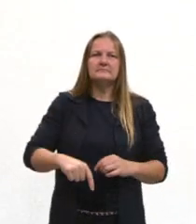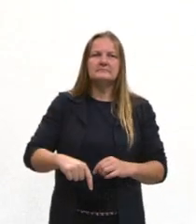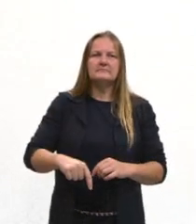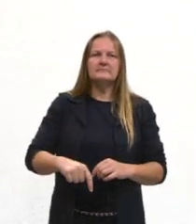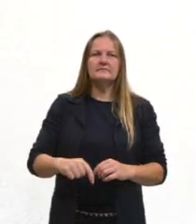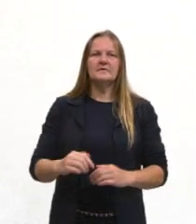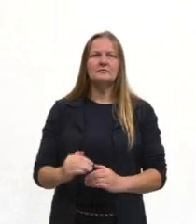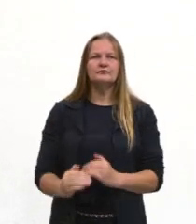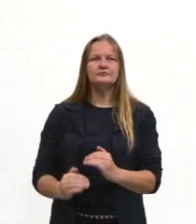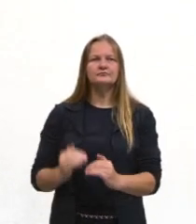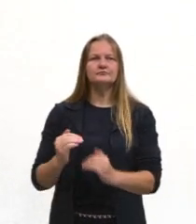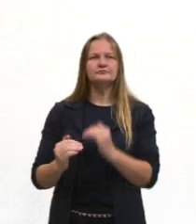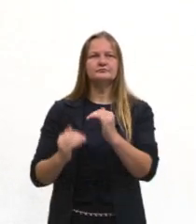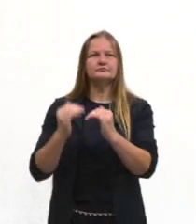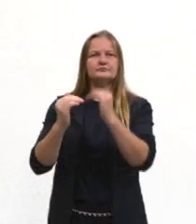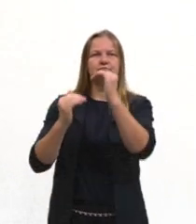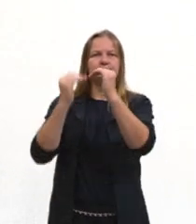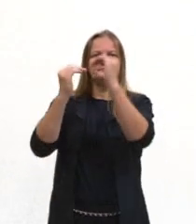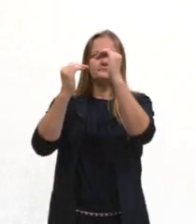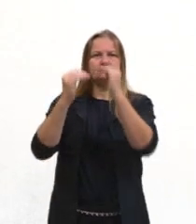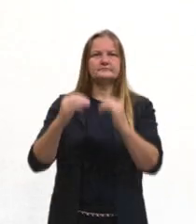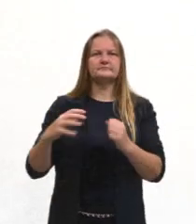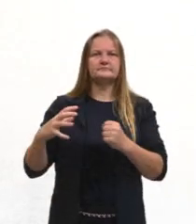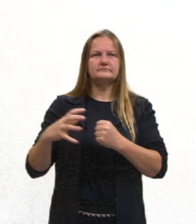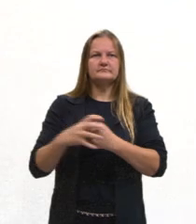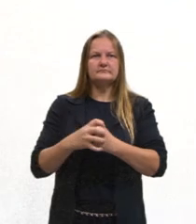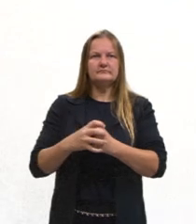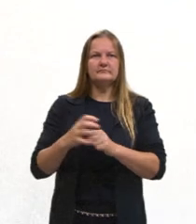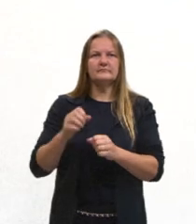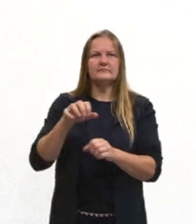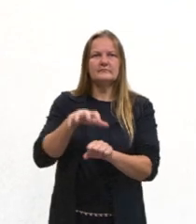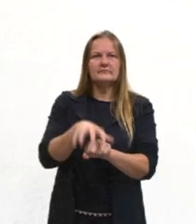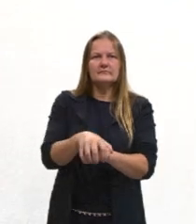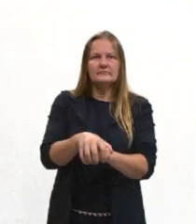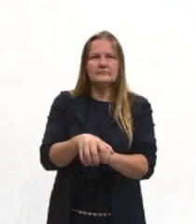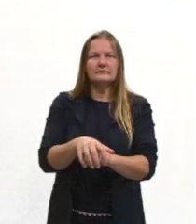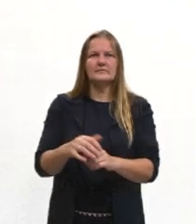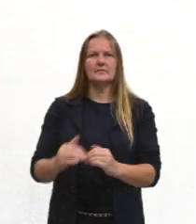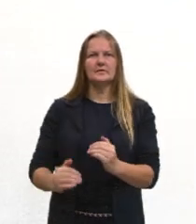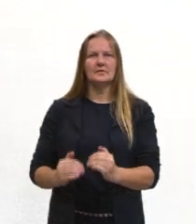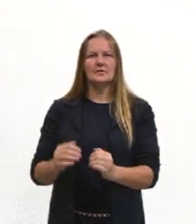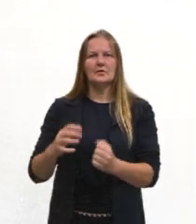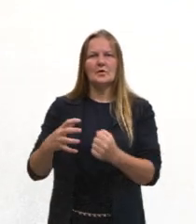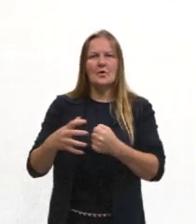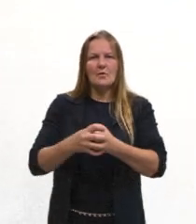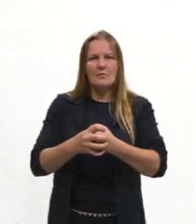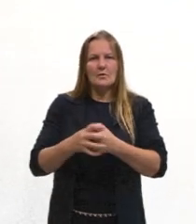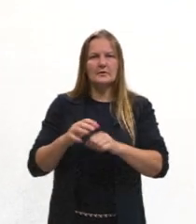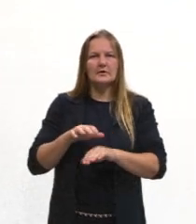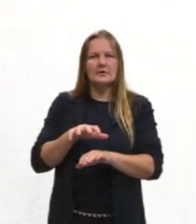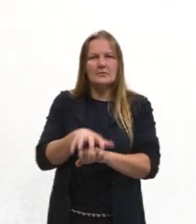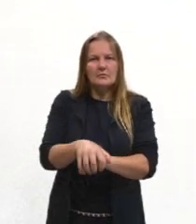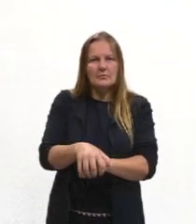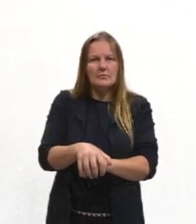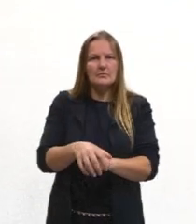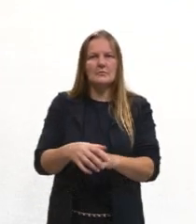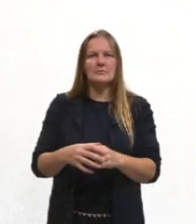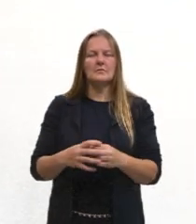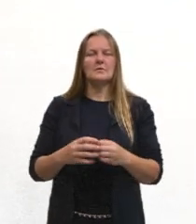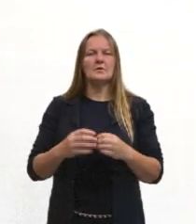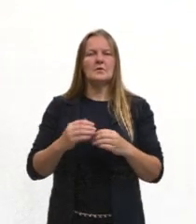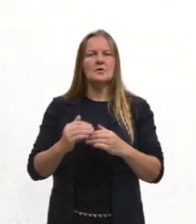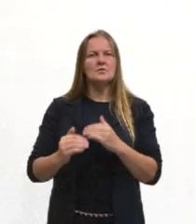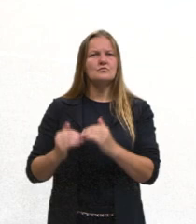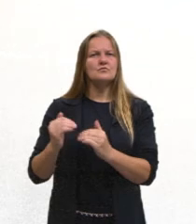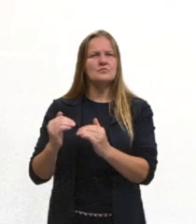depois vai subindo em ordem evolutiva, então surge o reino protista, e depois do reino protista